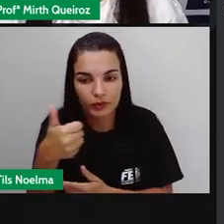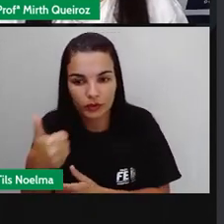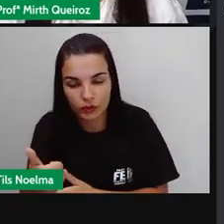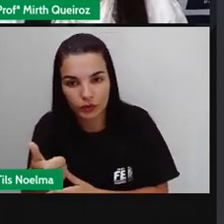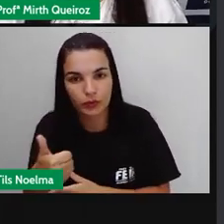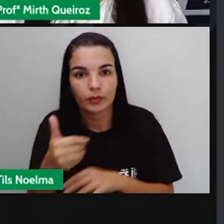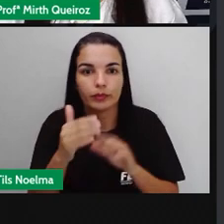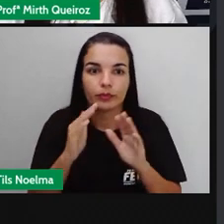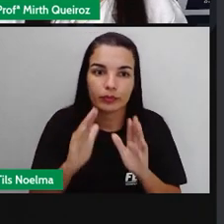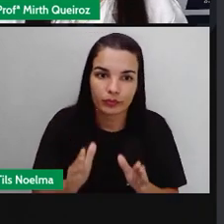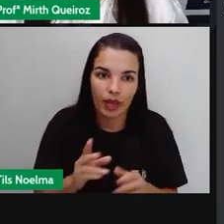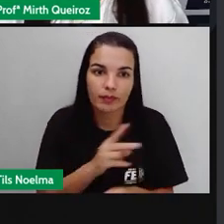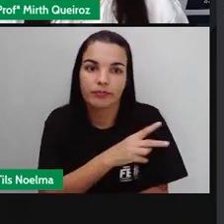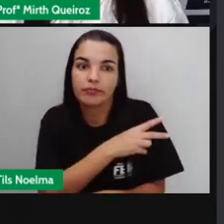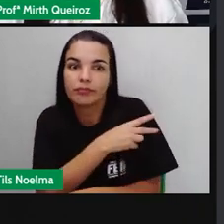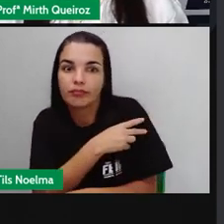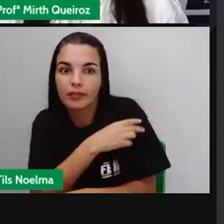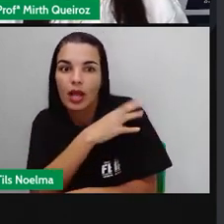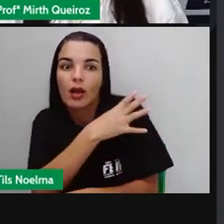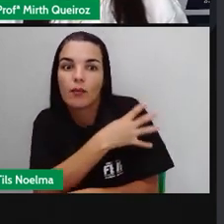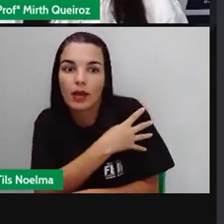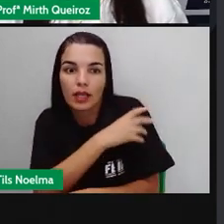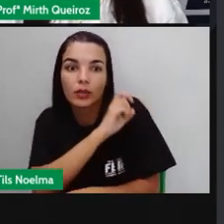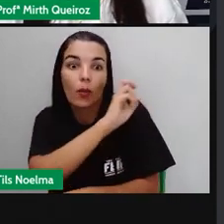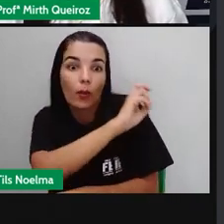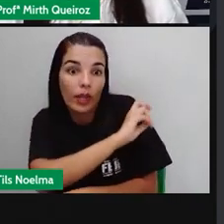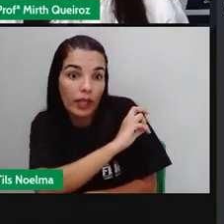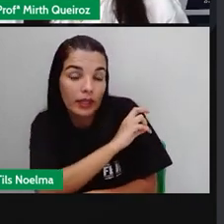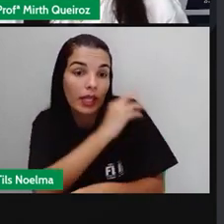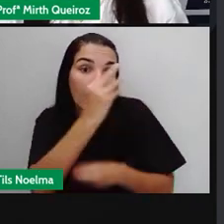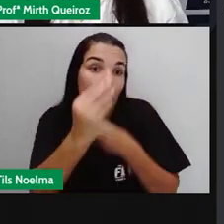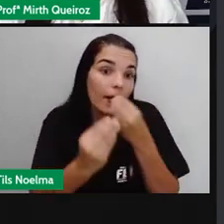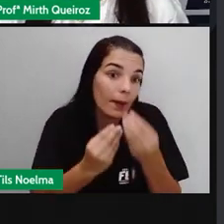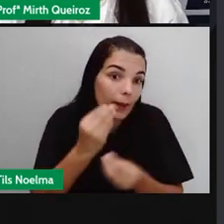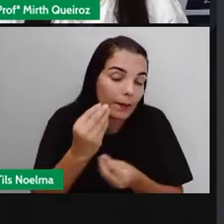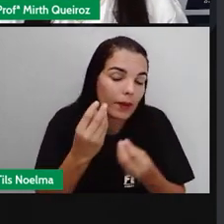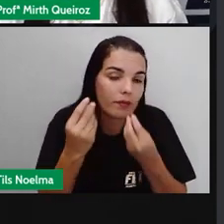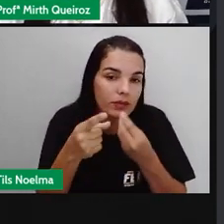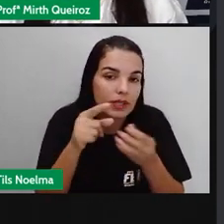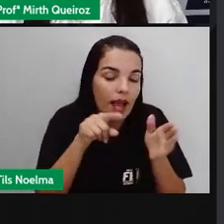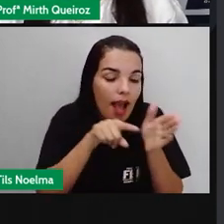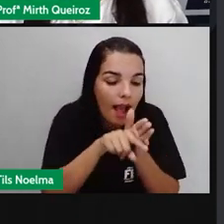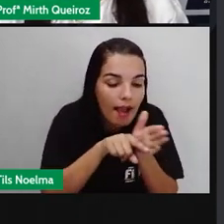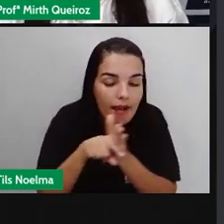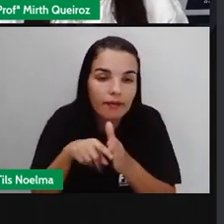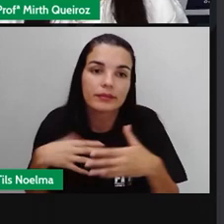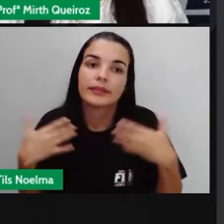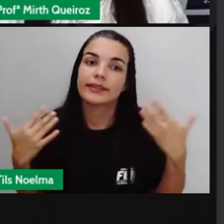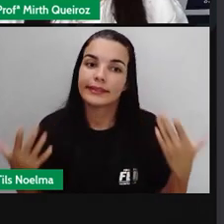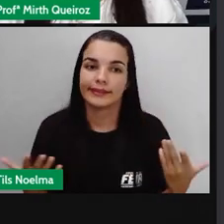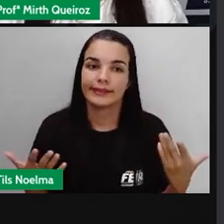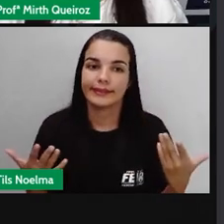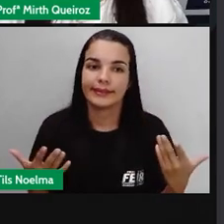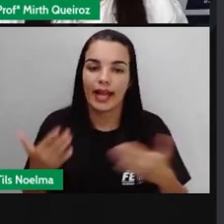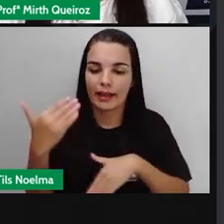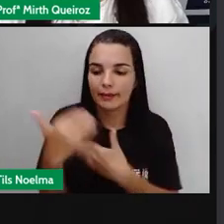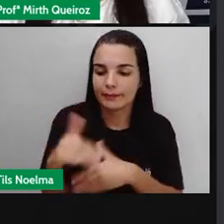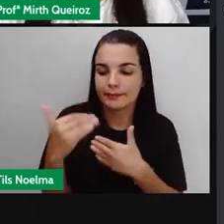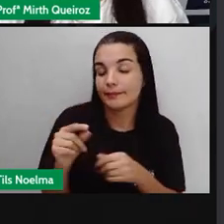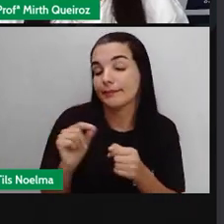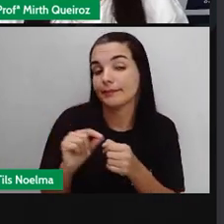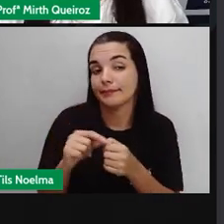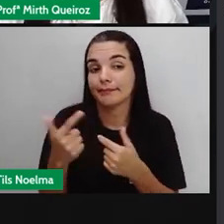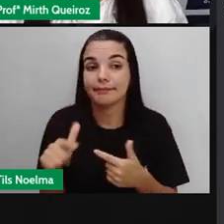promovido em outra série. E se nós não temos ferramentas para avaliar vocês, né? No caso, seriam essas atividades.